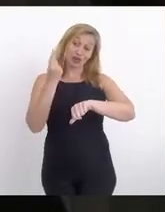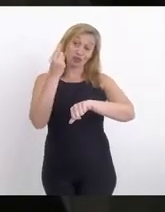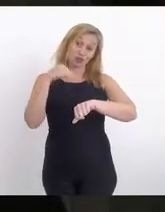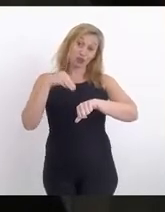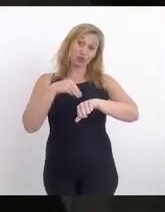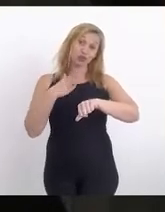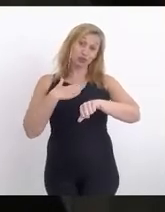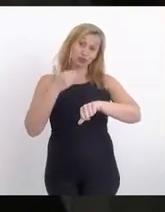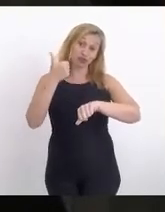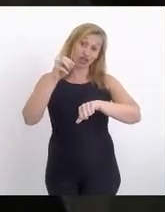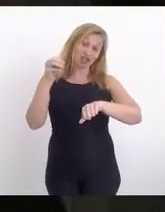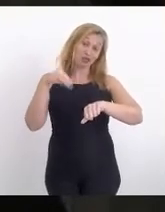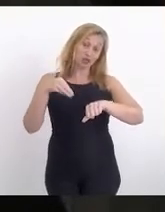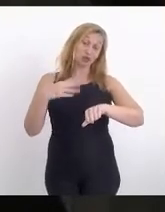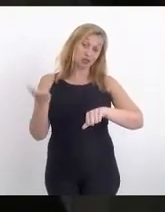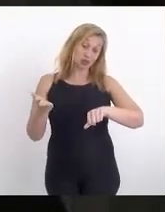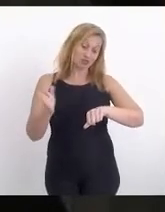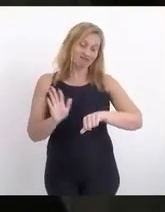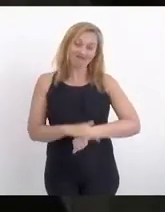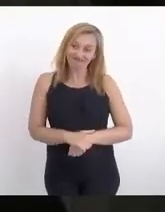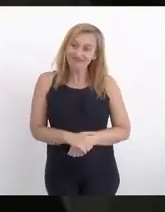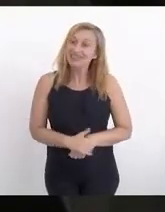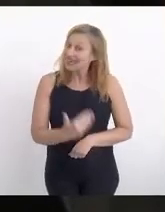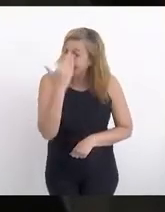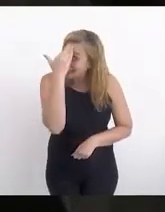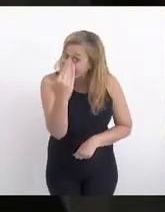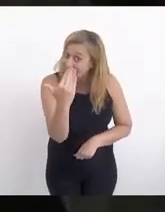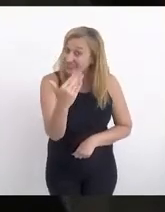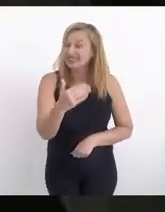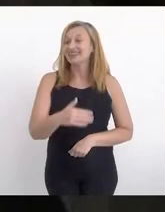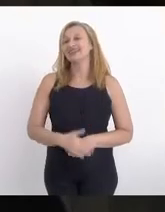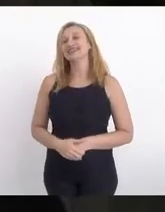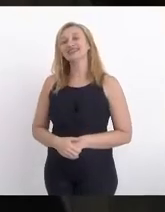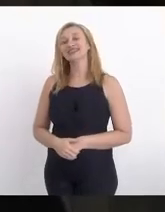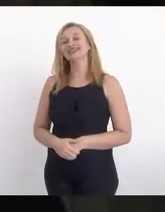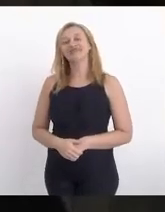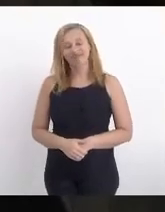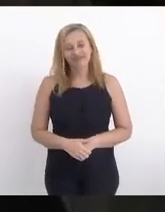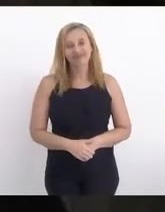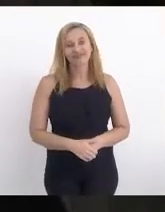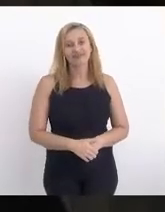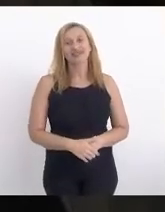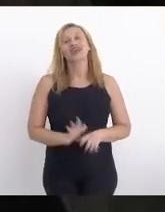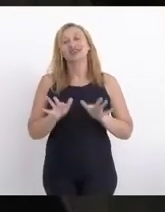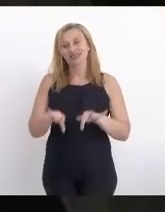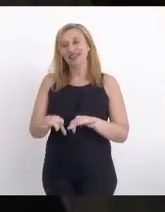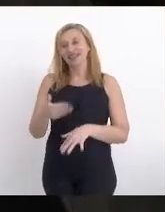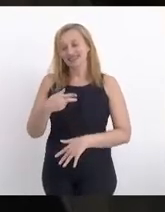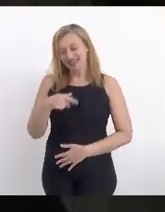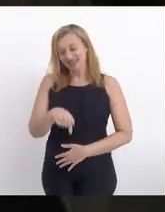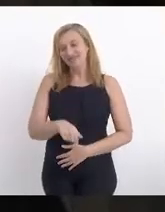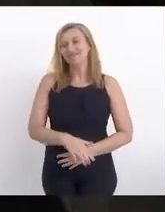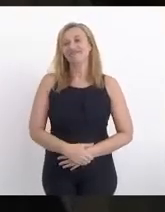minuto dos meus dez minutos, agradeço a sua generosidade e encerro aqui.